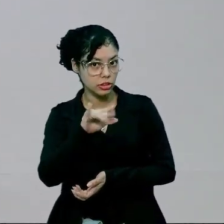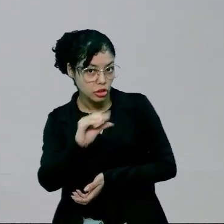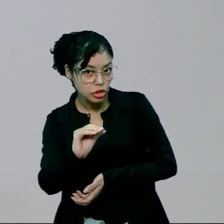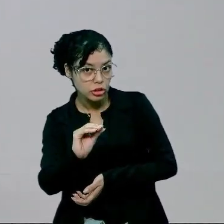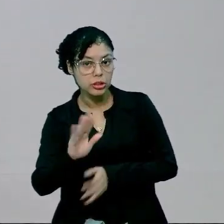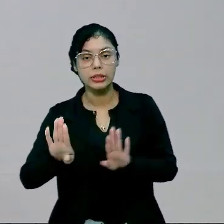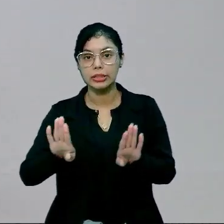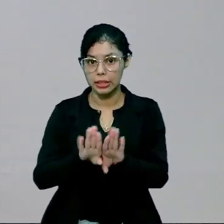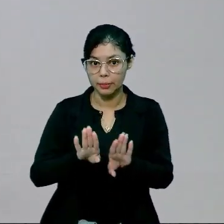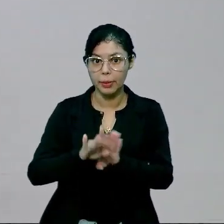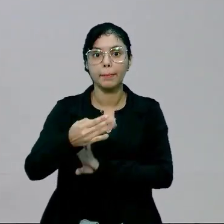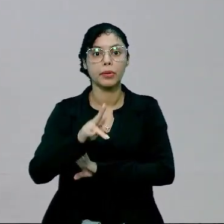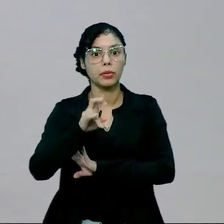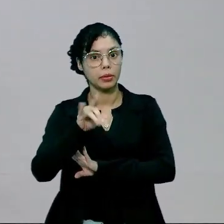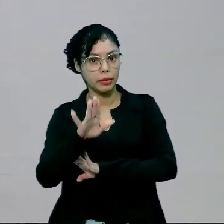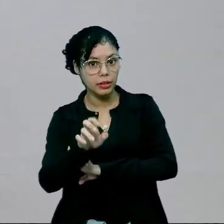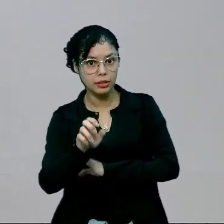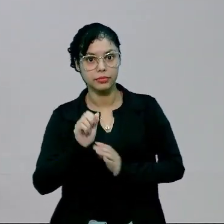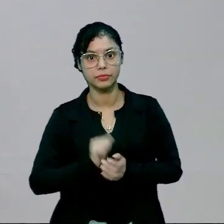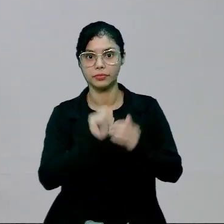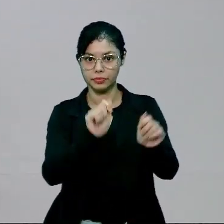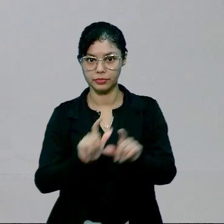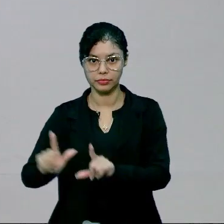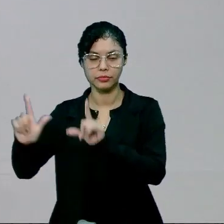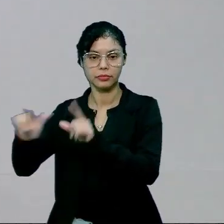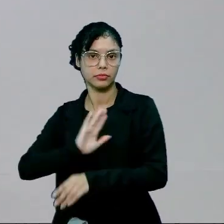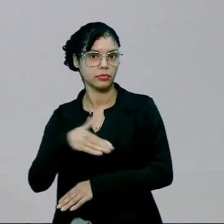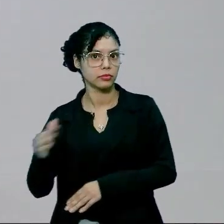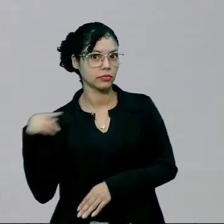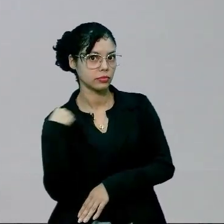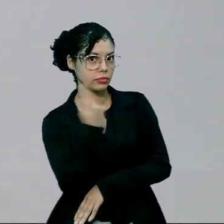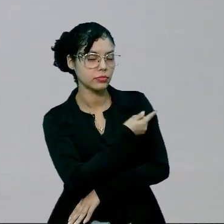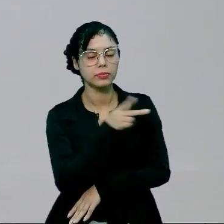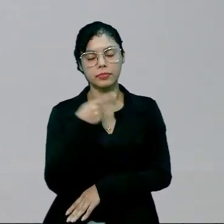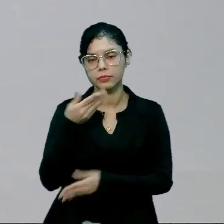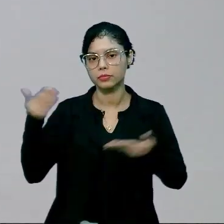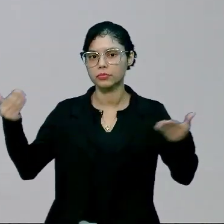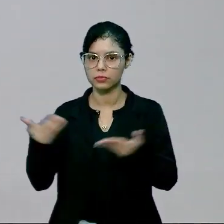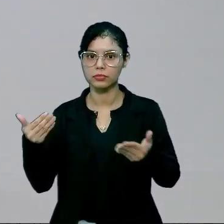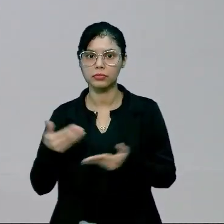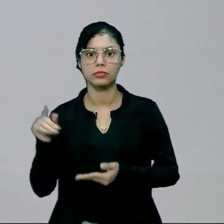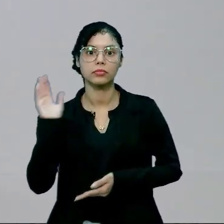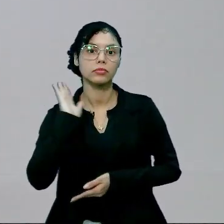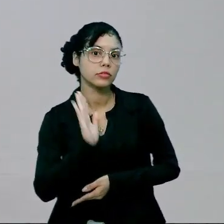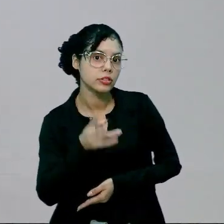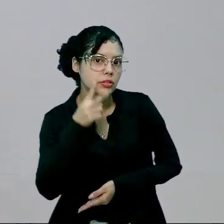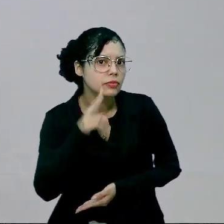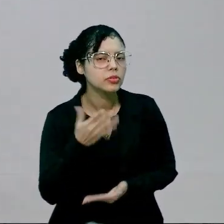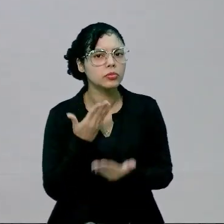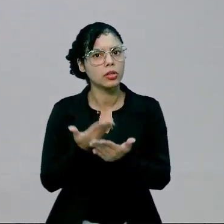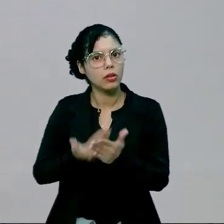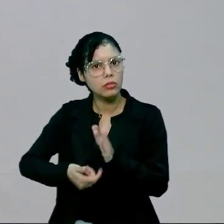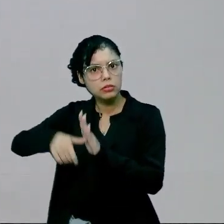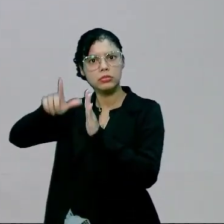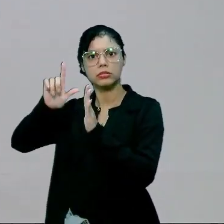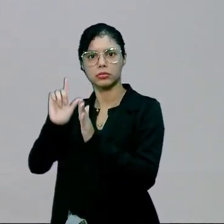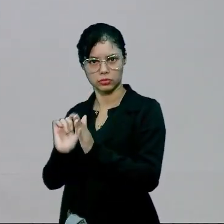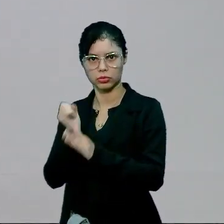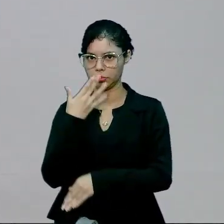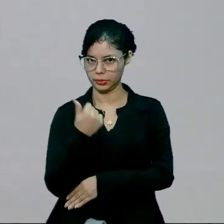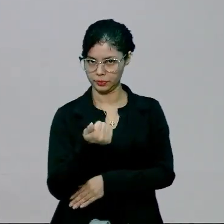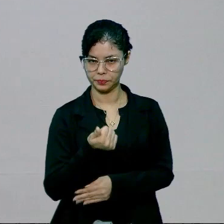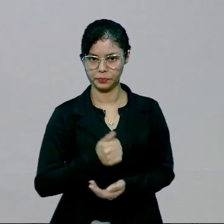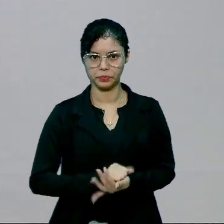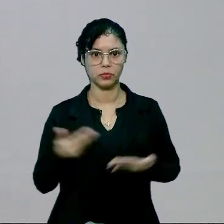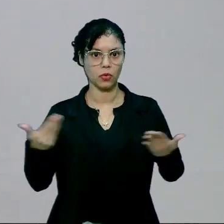probabilidade. Então, só, pessoal, quando a gente está falando disso, a gente já viu na aula anterior, tudo bem?